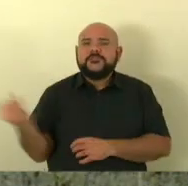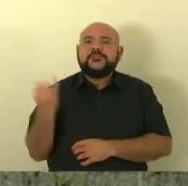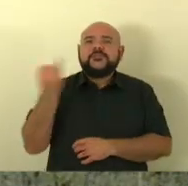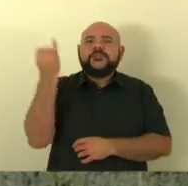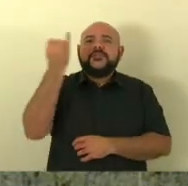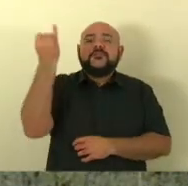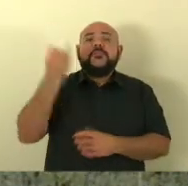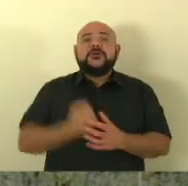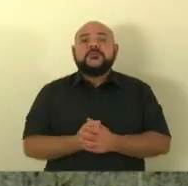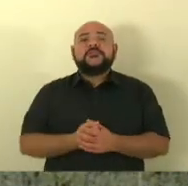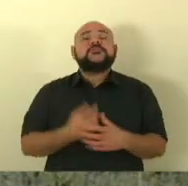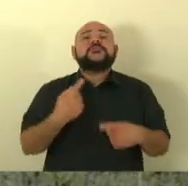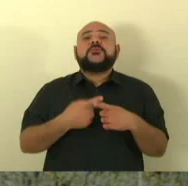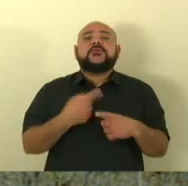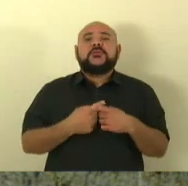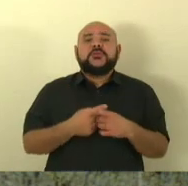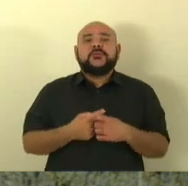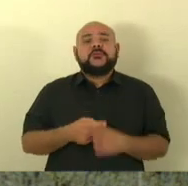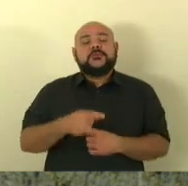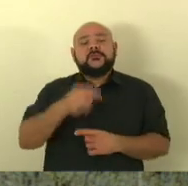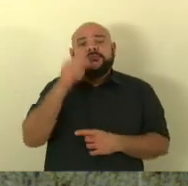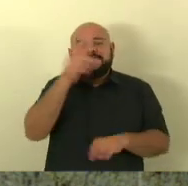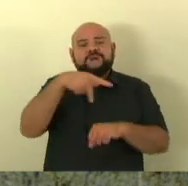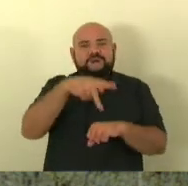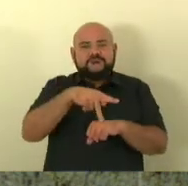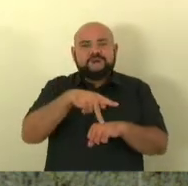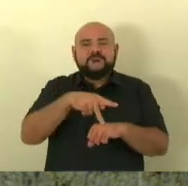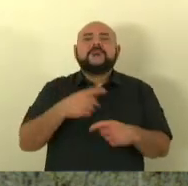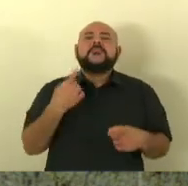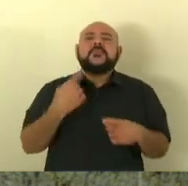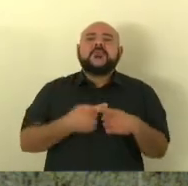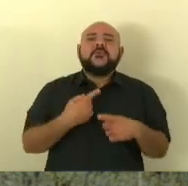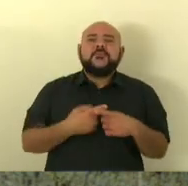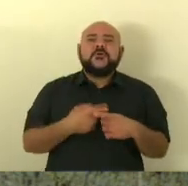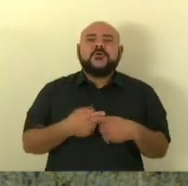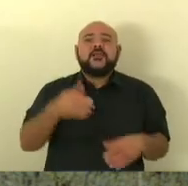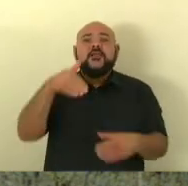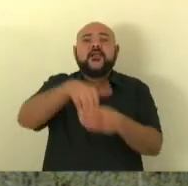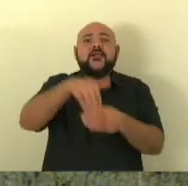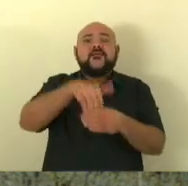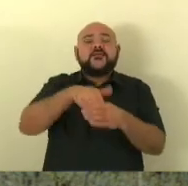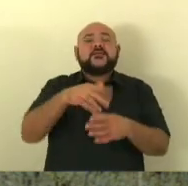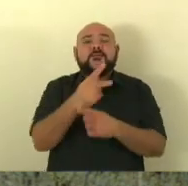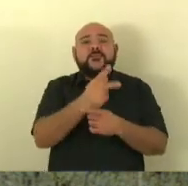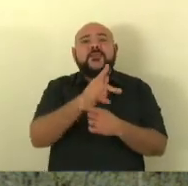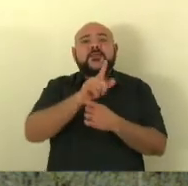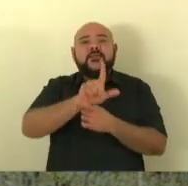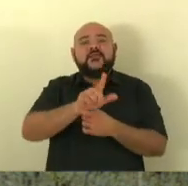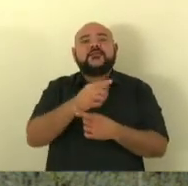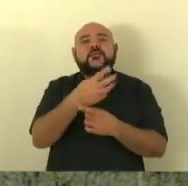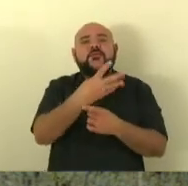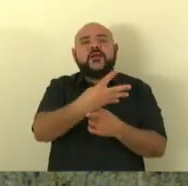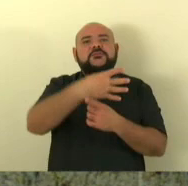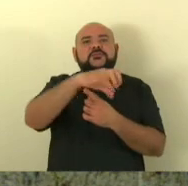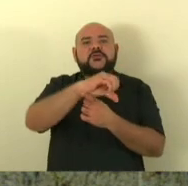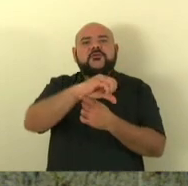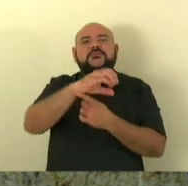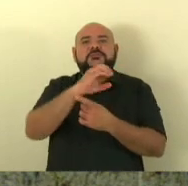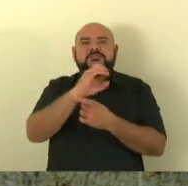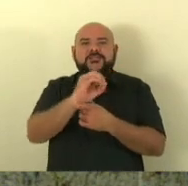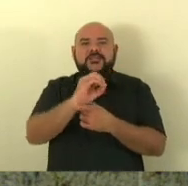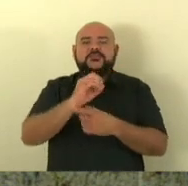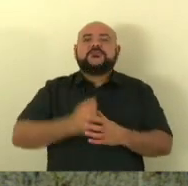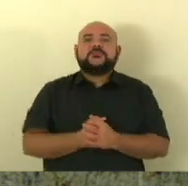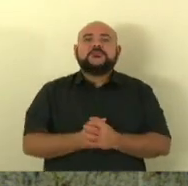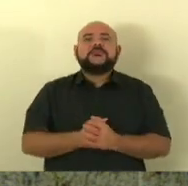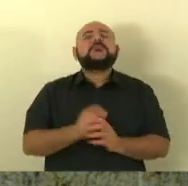para o país porque será votado o PL 490 que